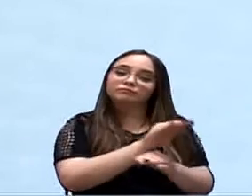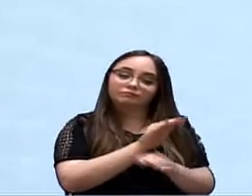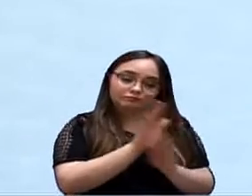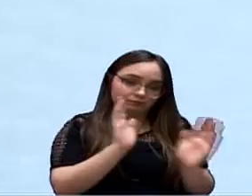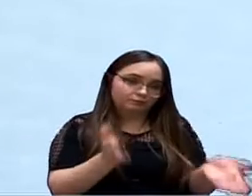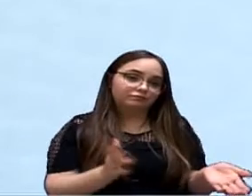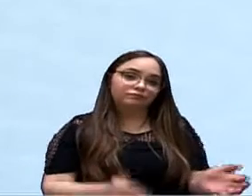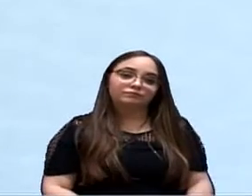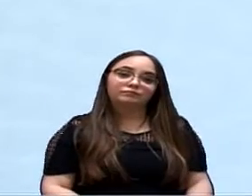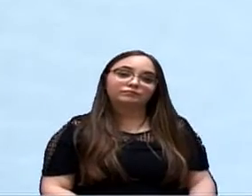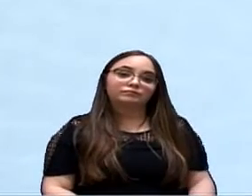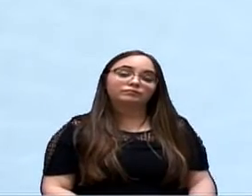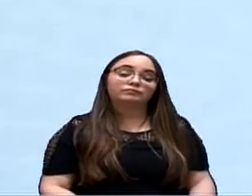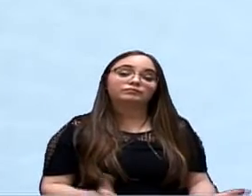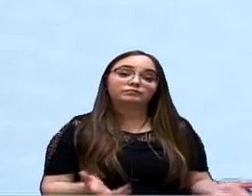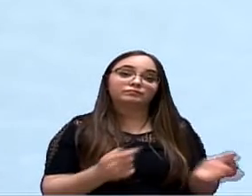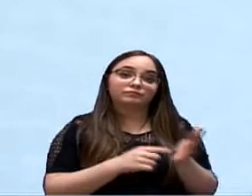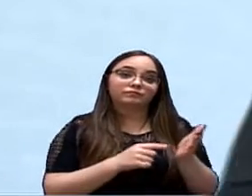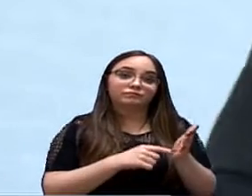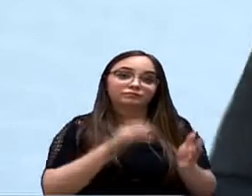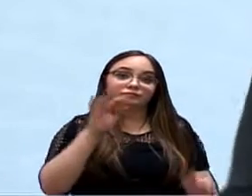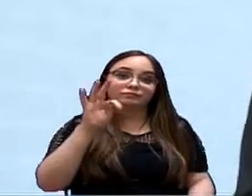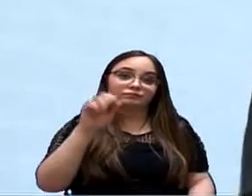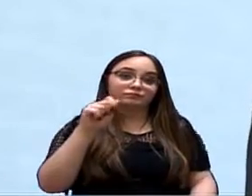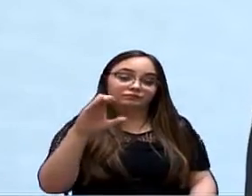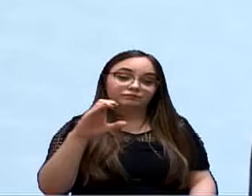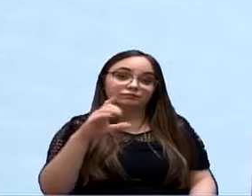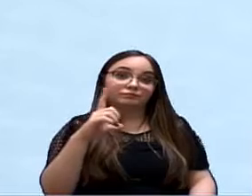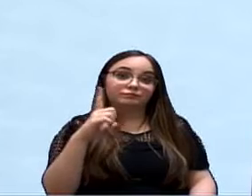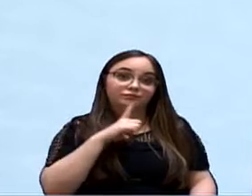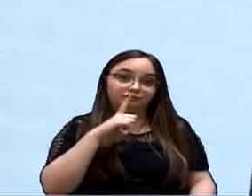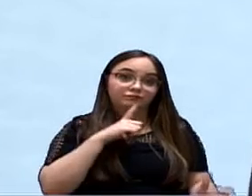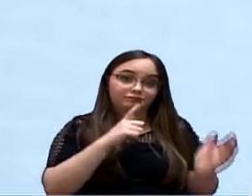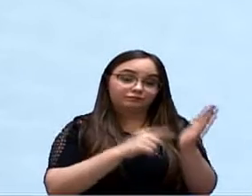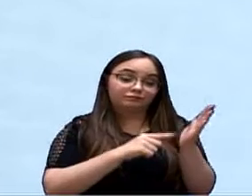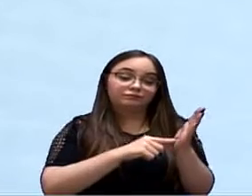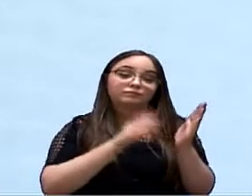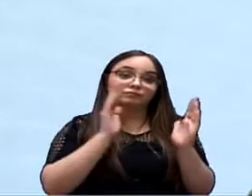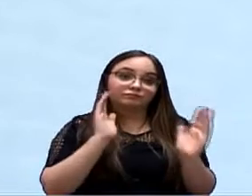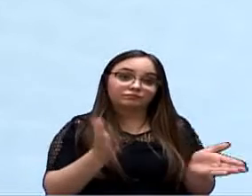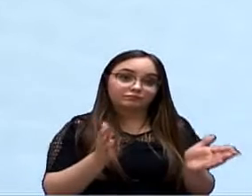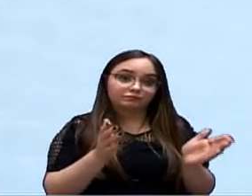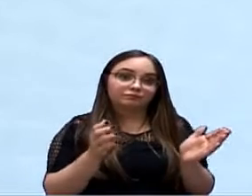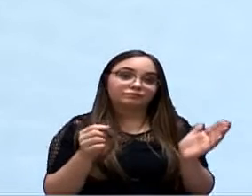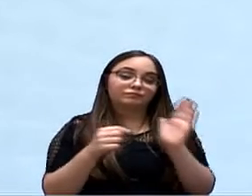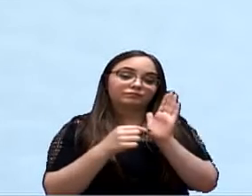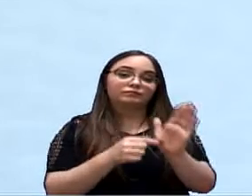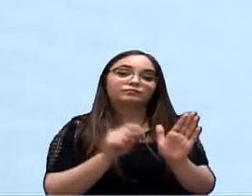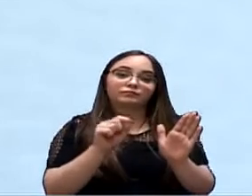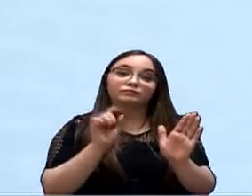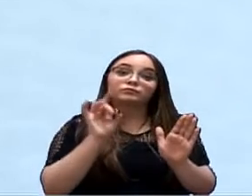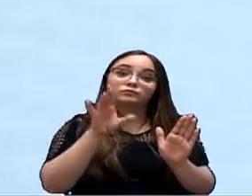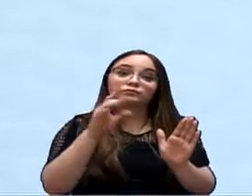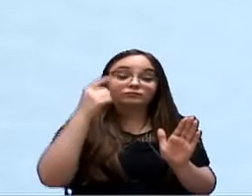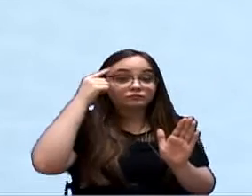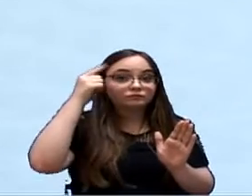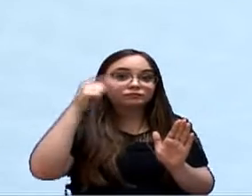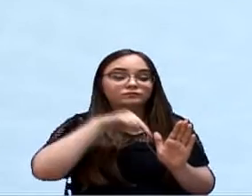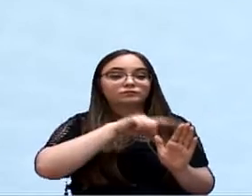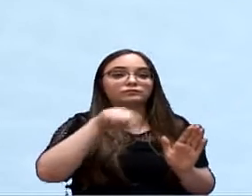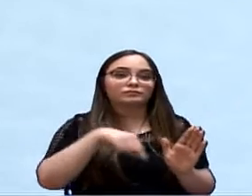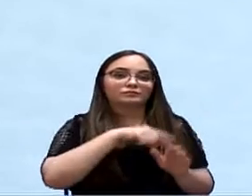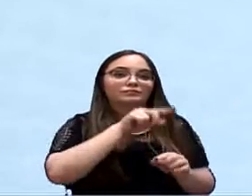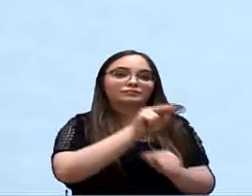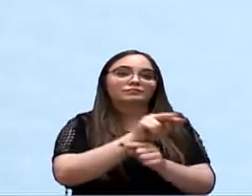Então, tendo esse TAC, que ele traz o que nós já propomos, o TAC, ele reforça o que nós